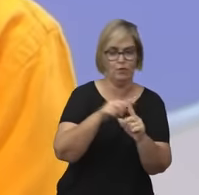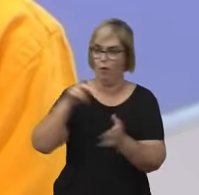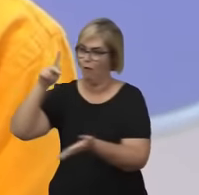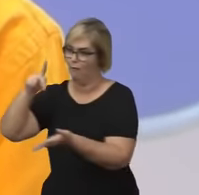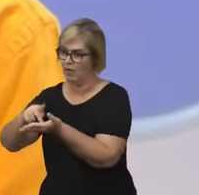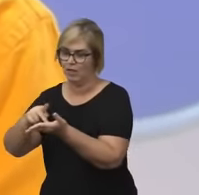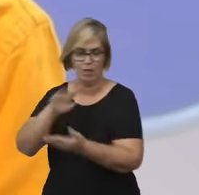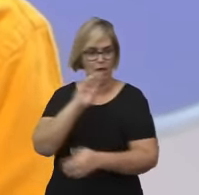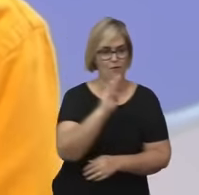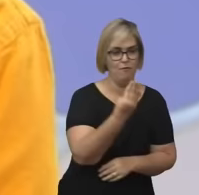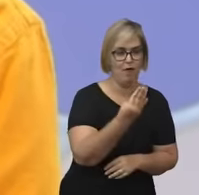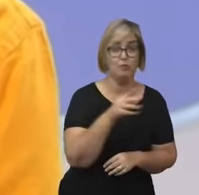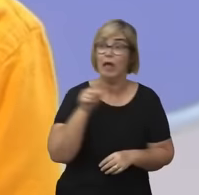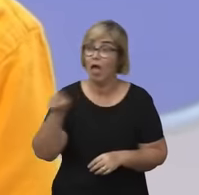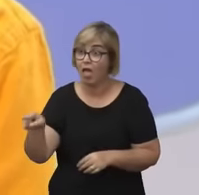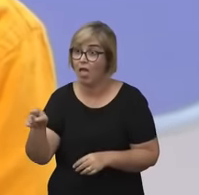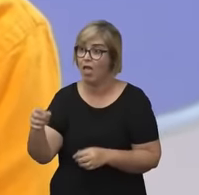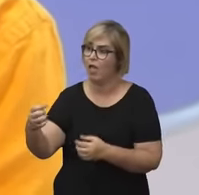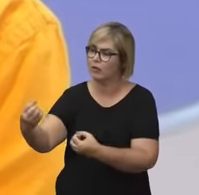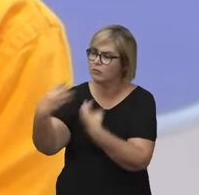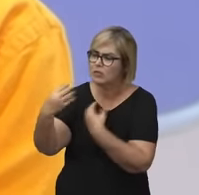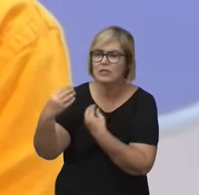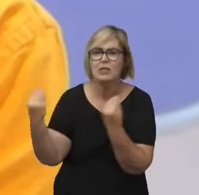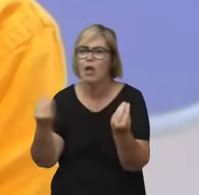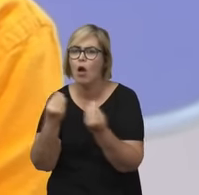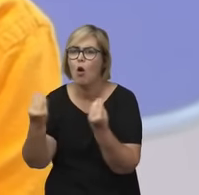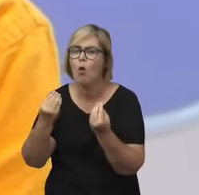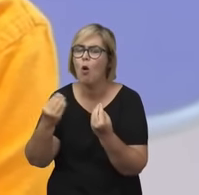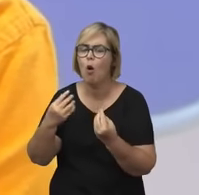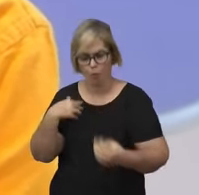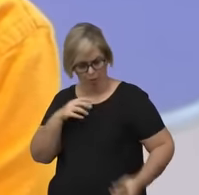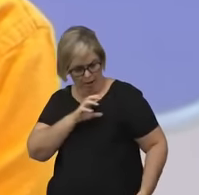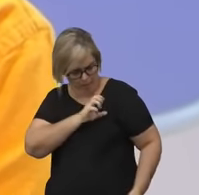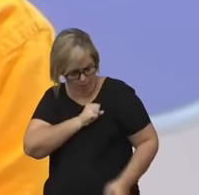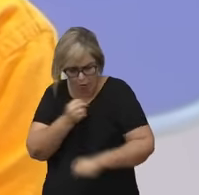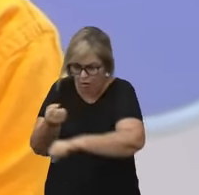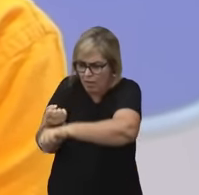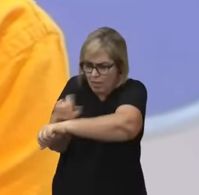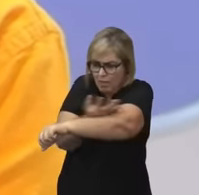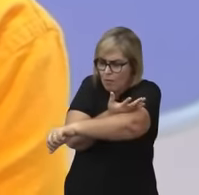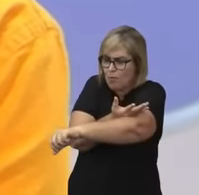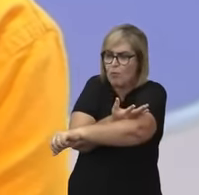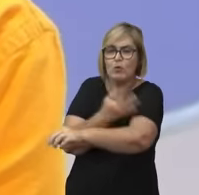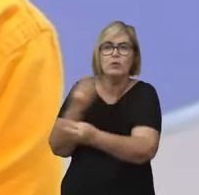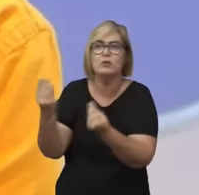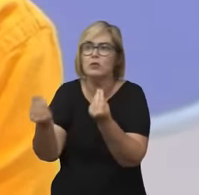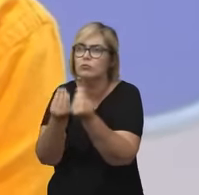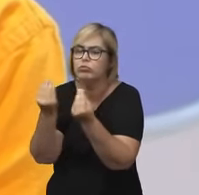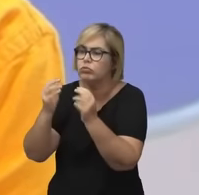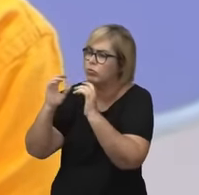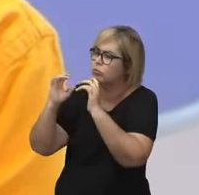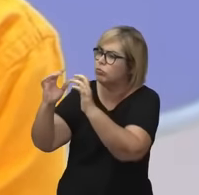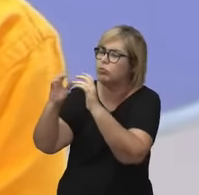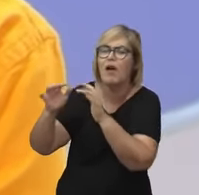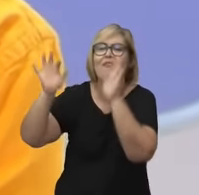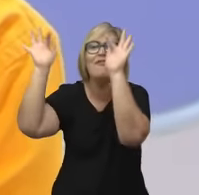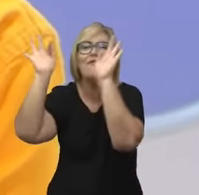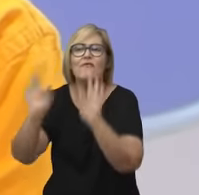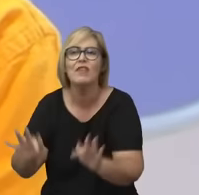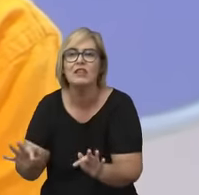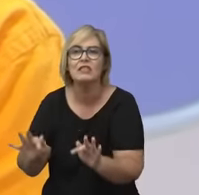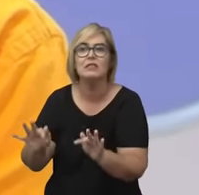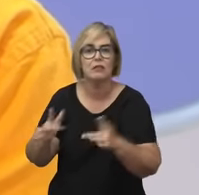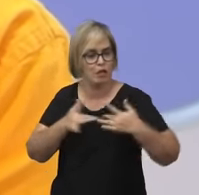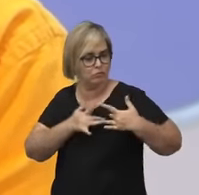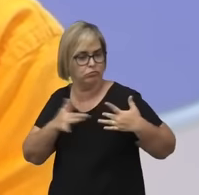torna capazes de regular nossas paixões, mostrando-nos que a verdadeira felicidade e virtude consiste em